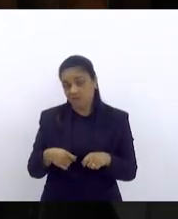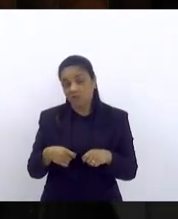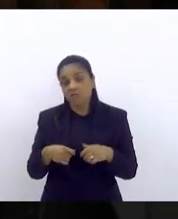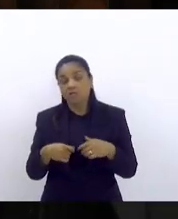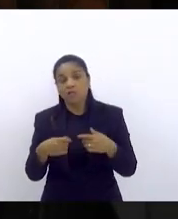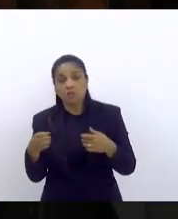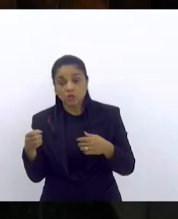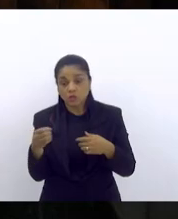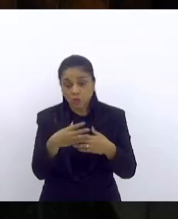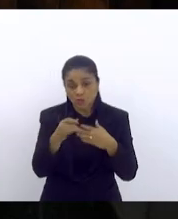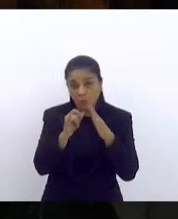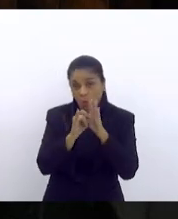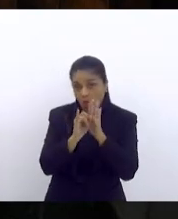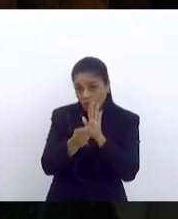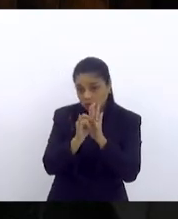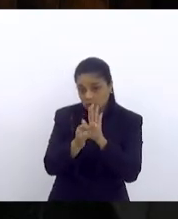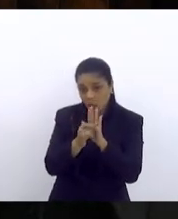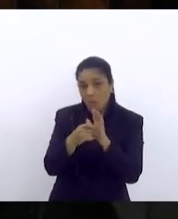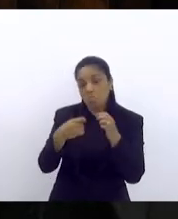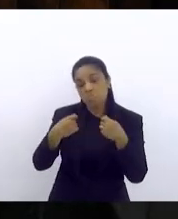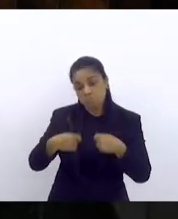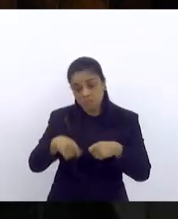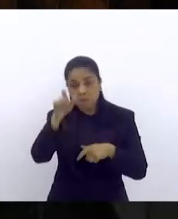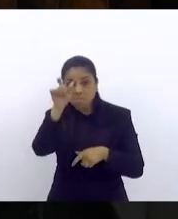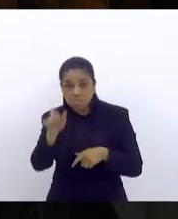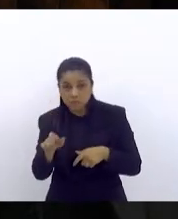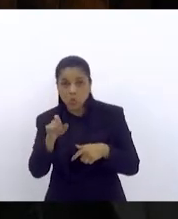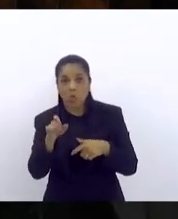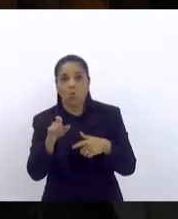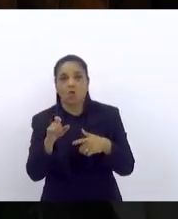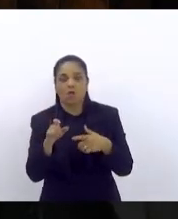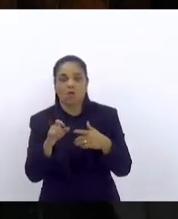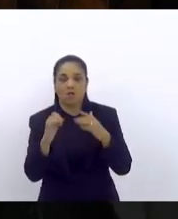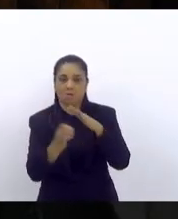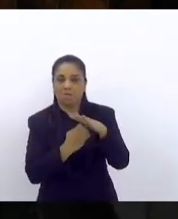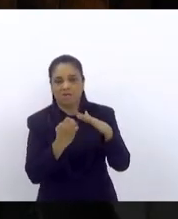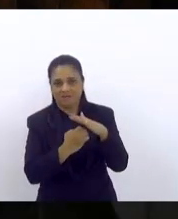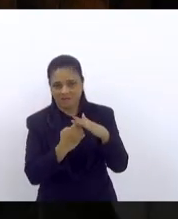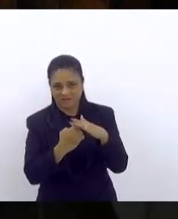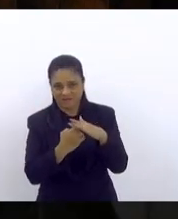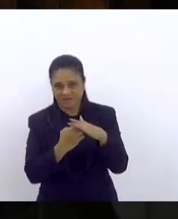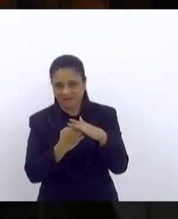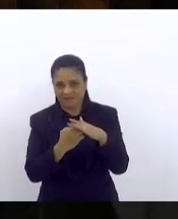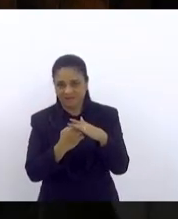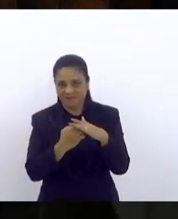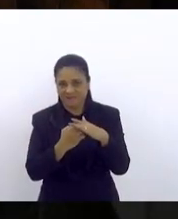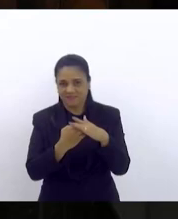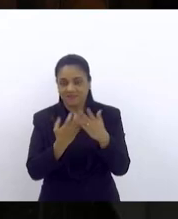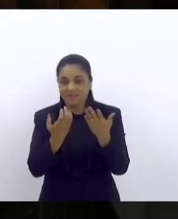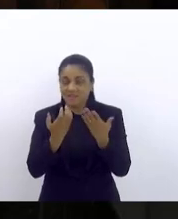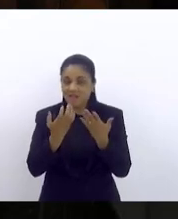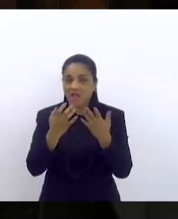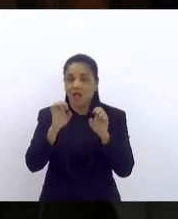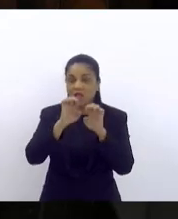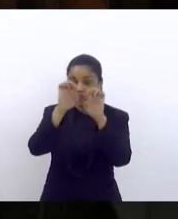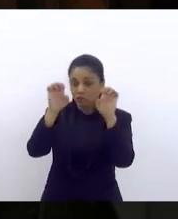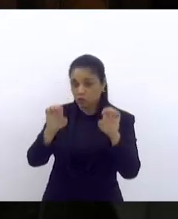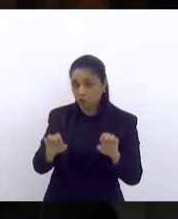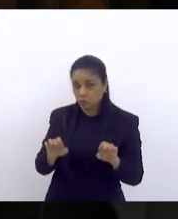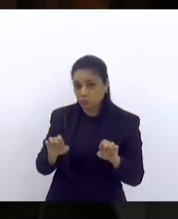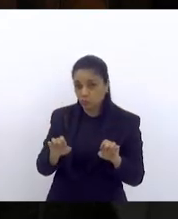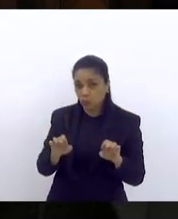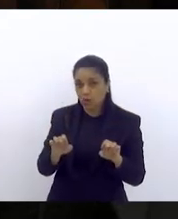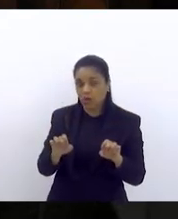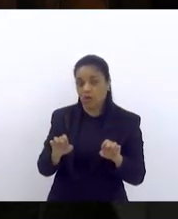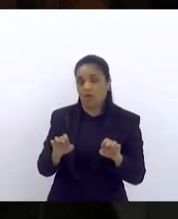pessoas exatamente que estruturem tecnicamente